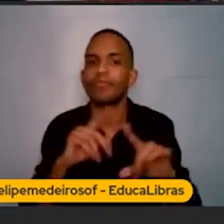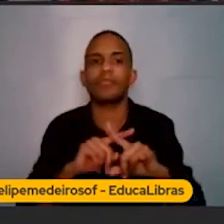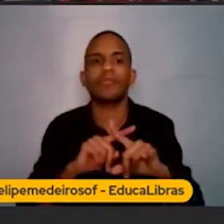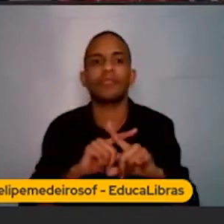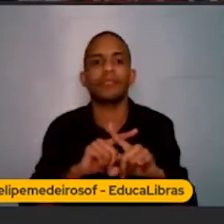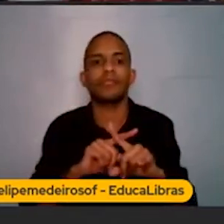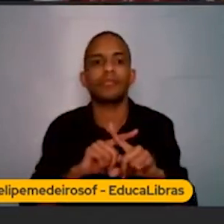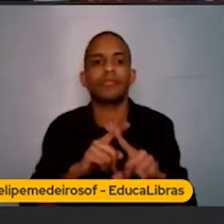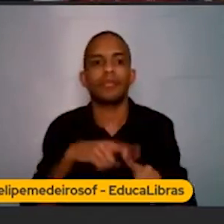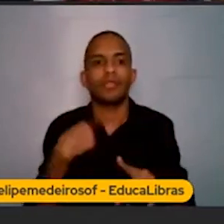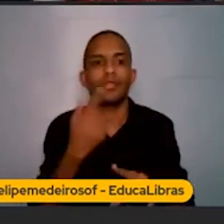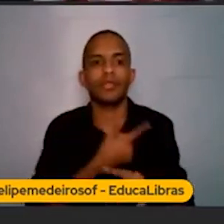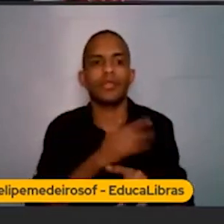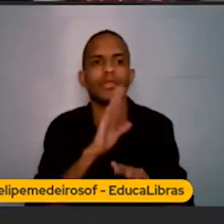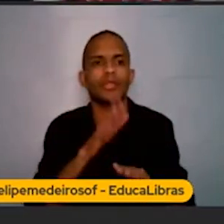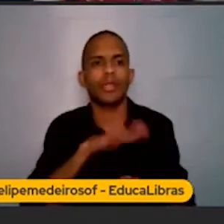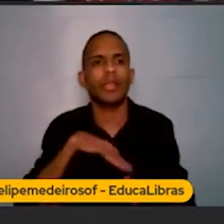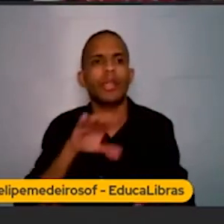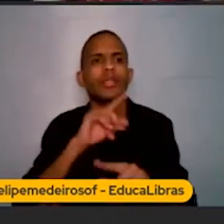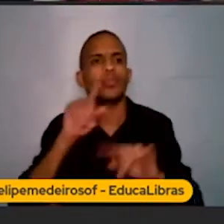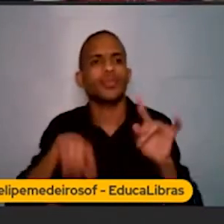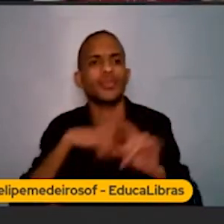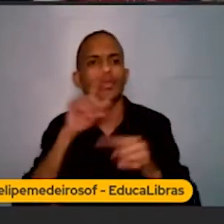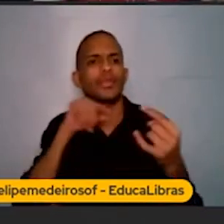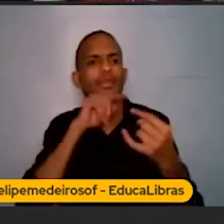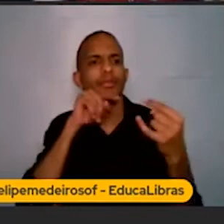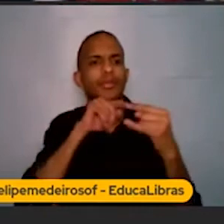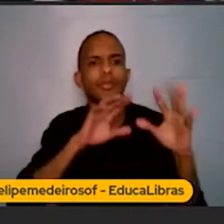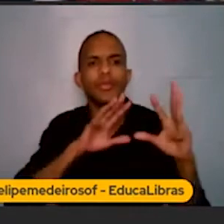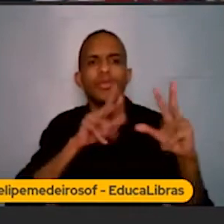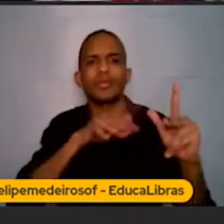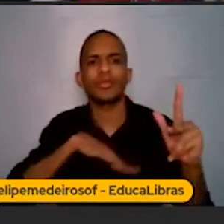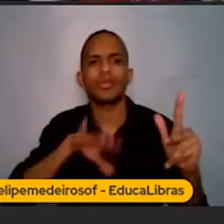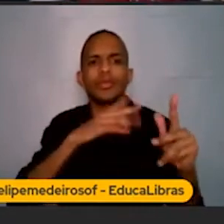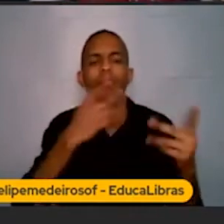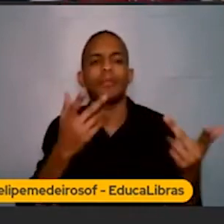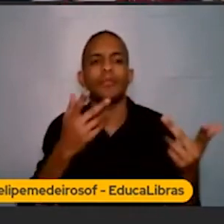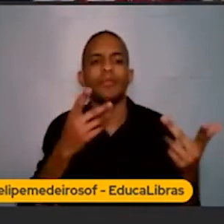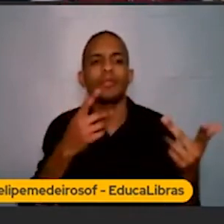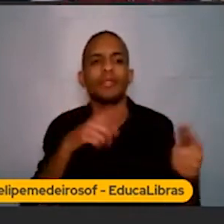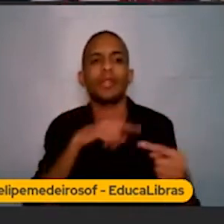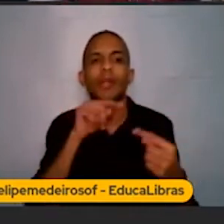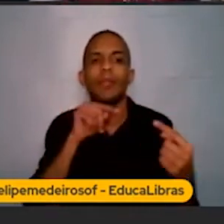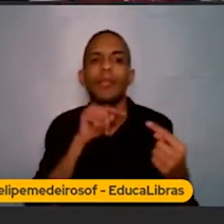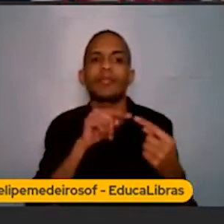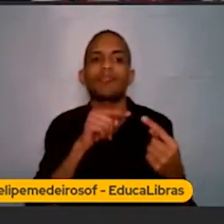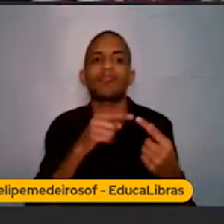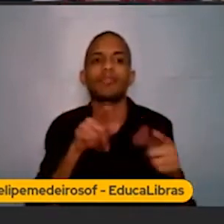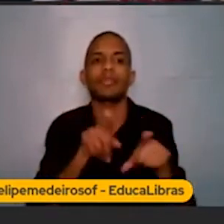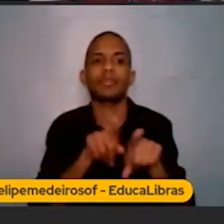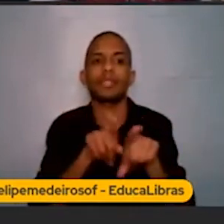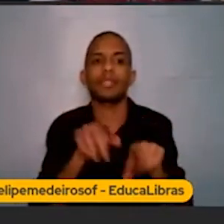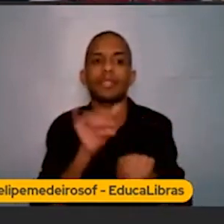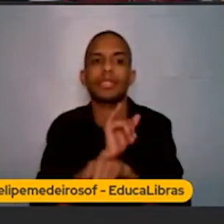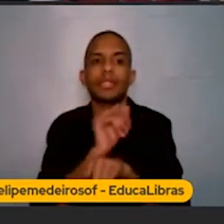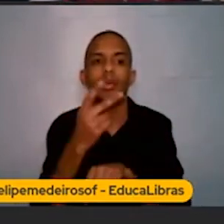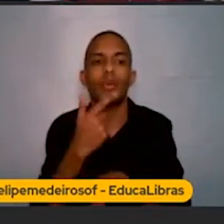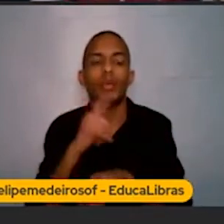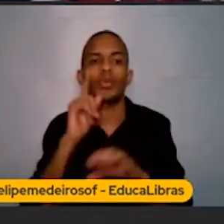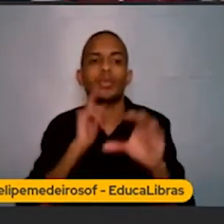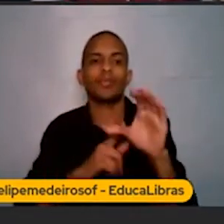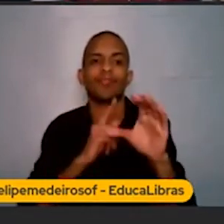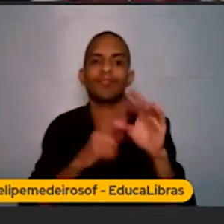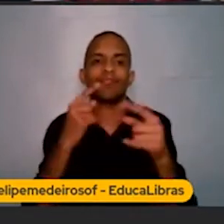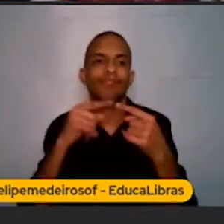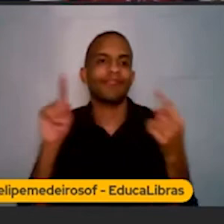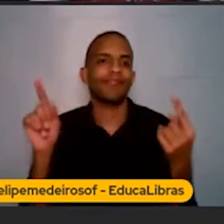faz case de sucesso. A gente bate todas as metas deles. A gente vai aplicar a mesma estratégia para outro cliente. Não dá